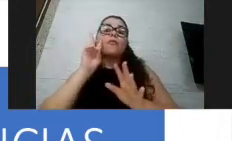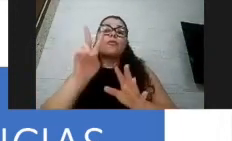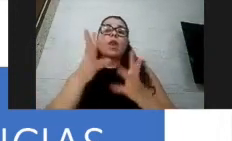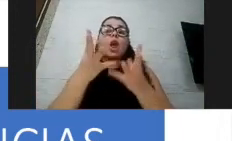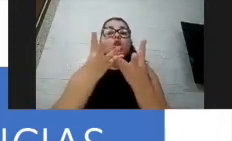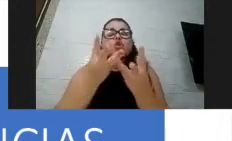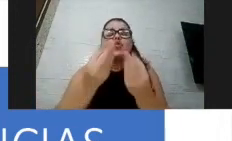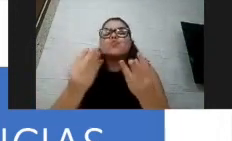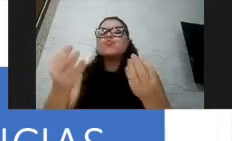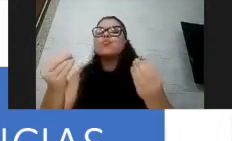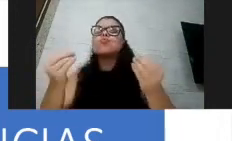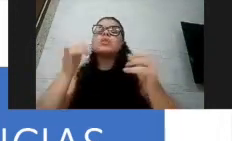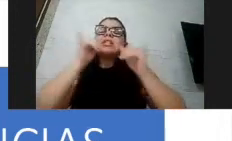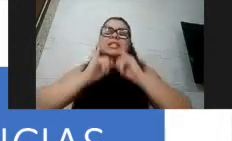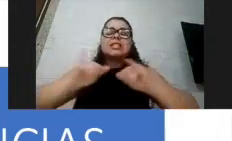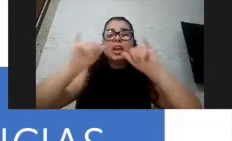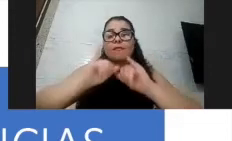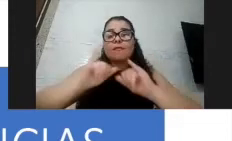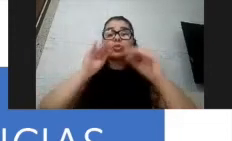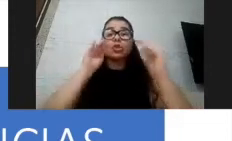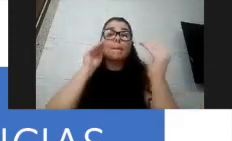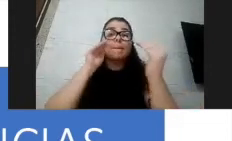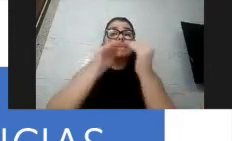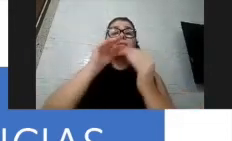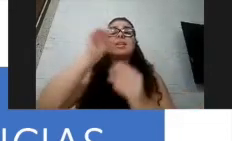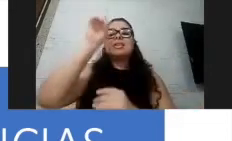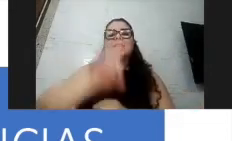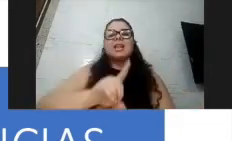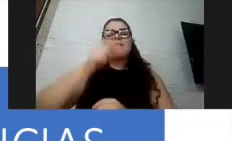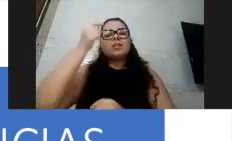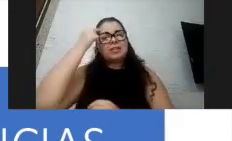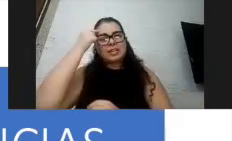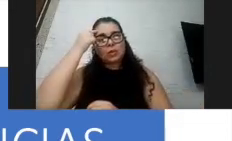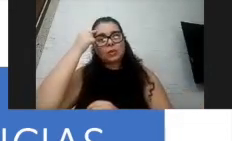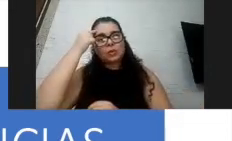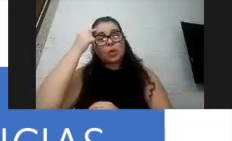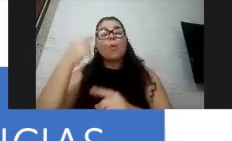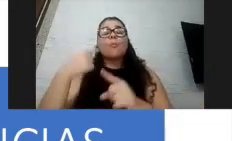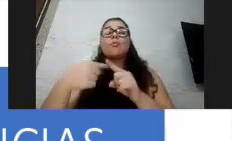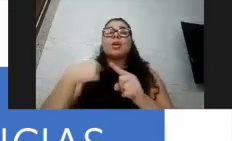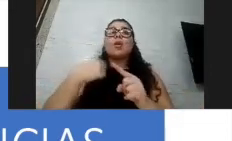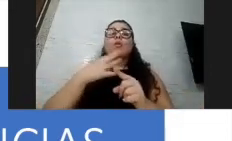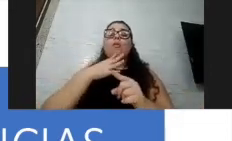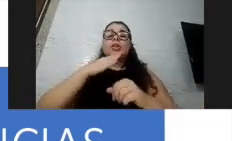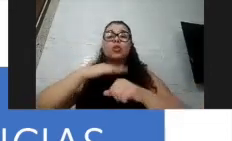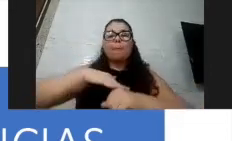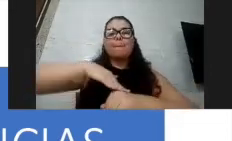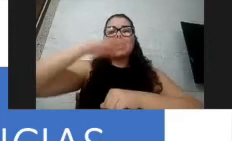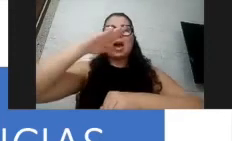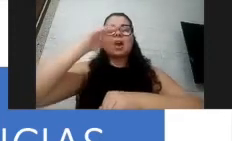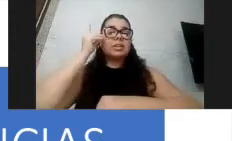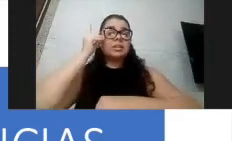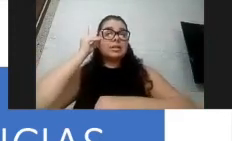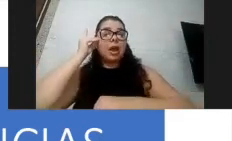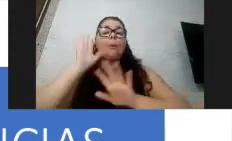deficiência intelectual justamente porque eu estou mais familiarizada com a síndrome de Down, mas eu procurei colocar aspectos